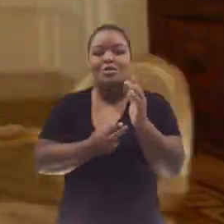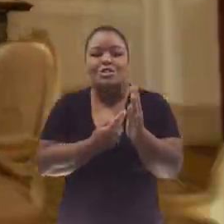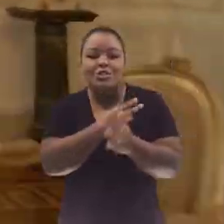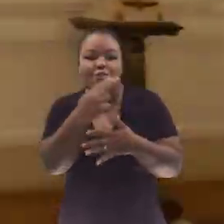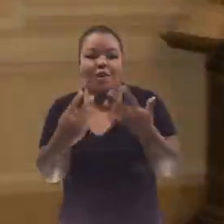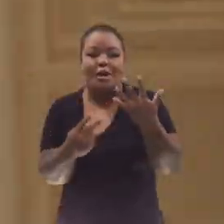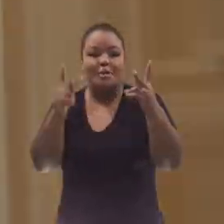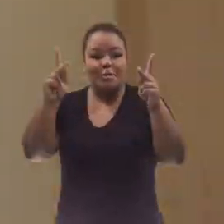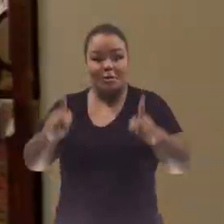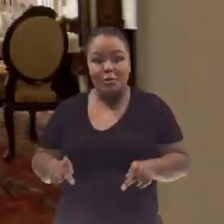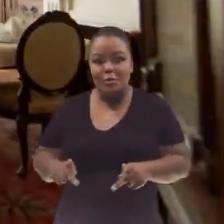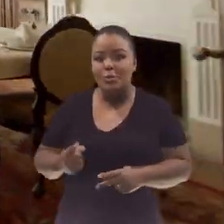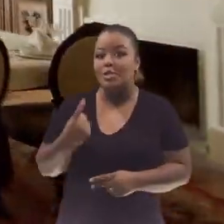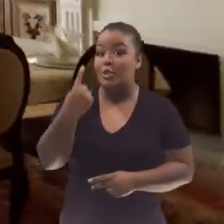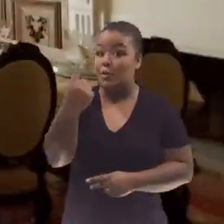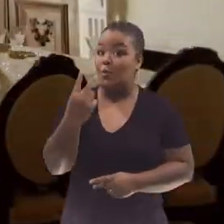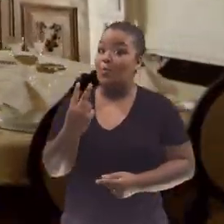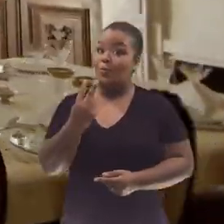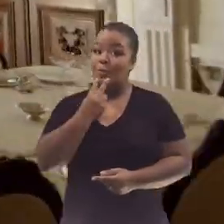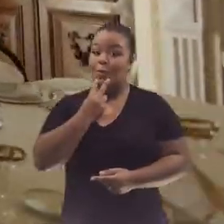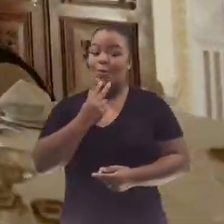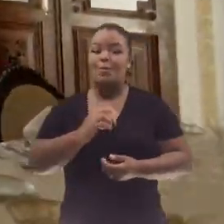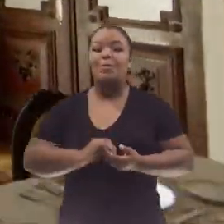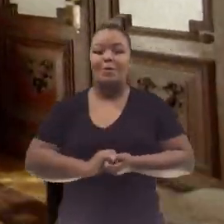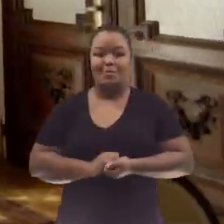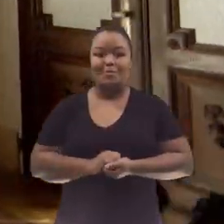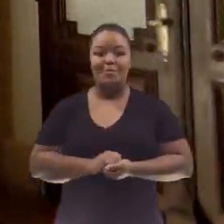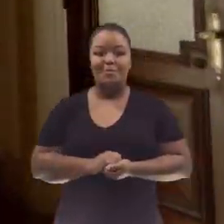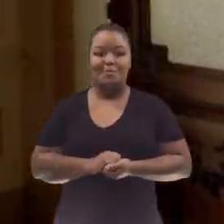inúmeros sotaques em um só vocabulário.